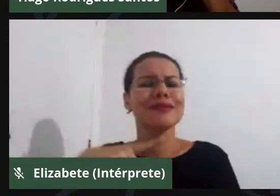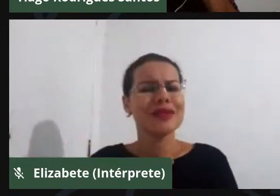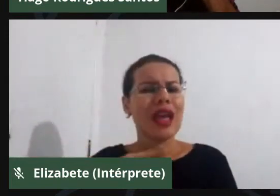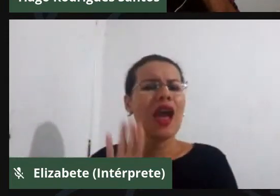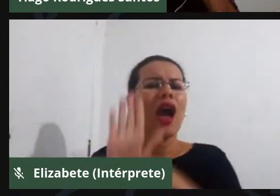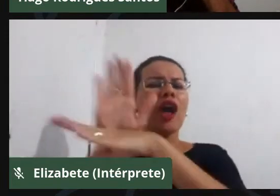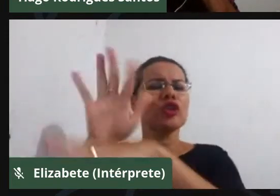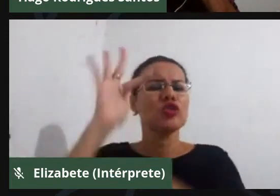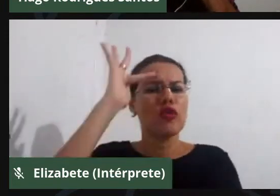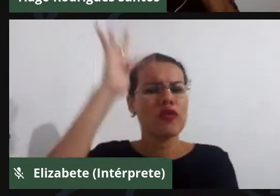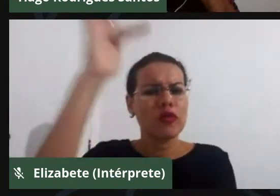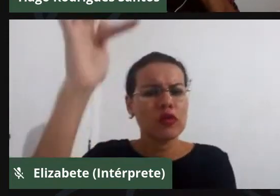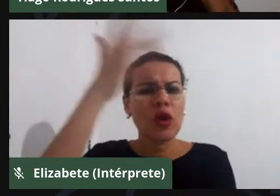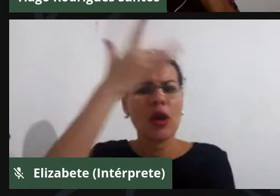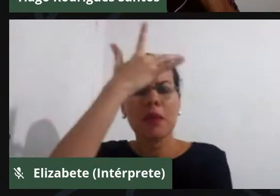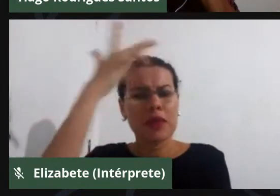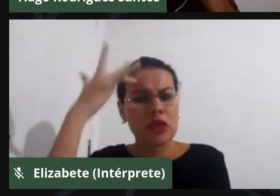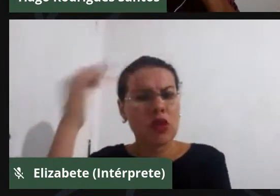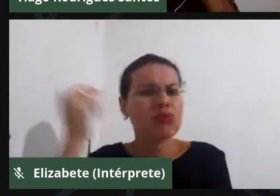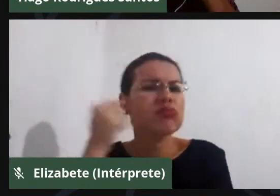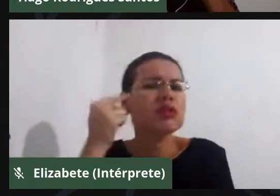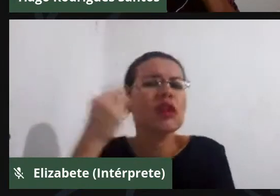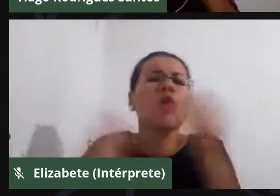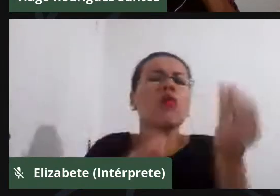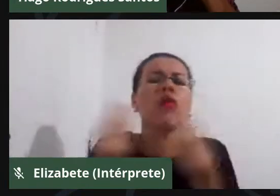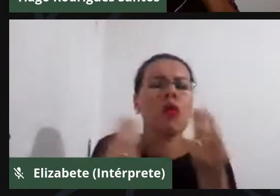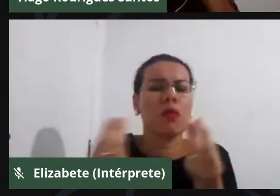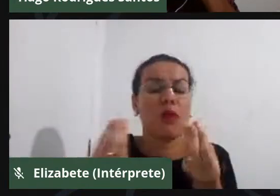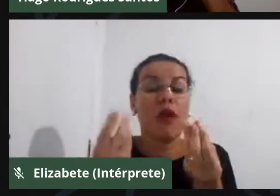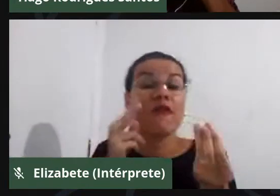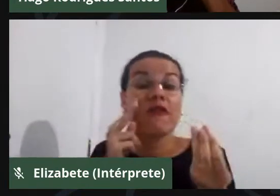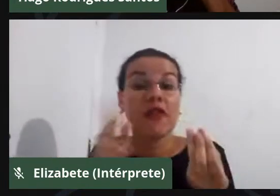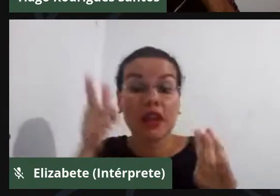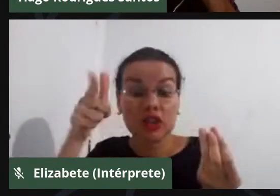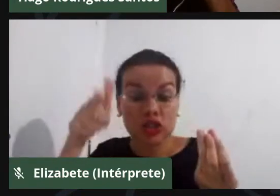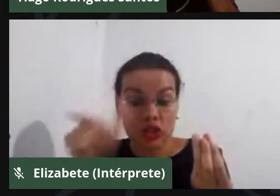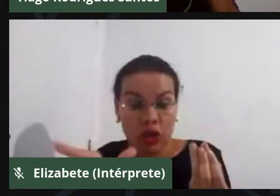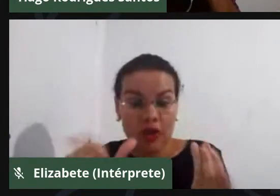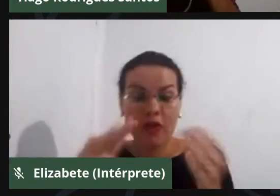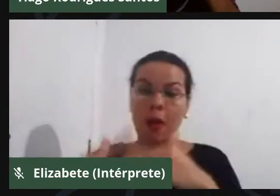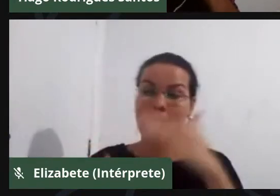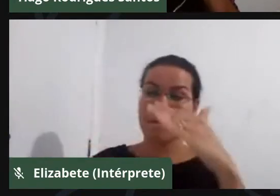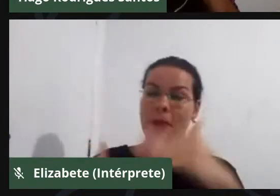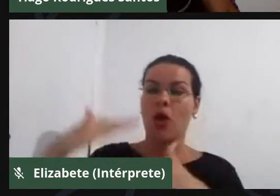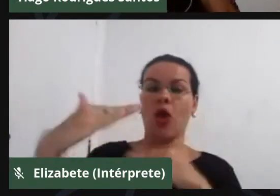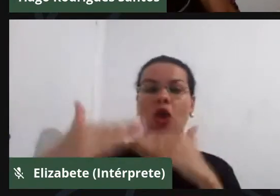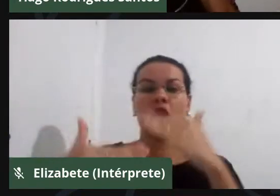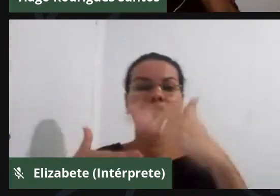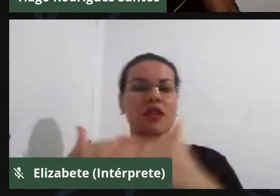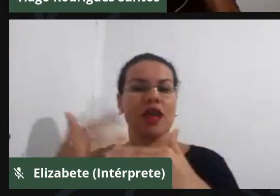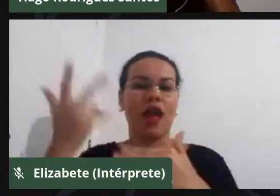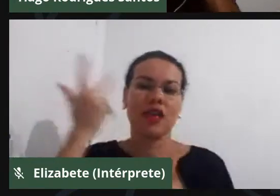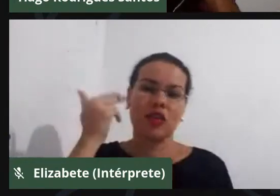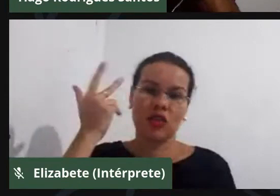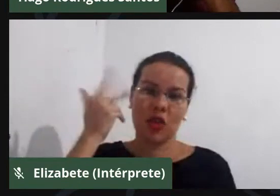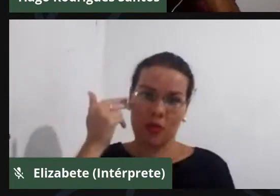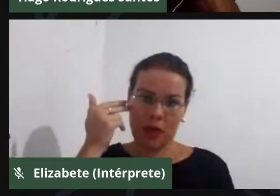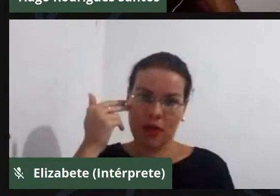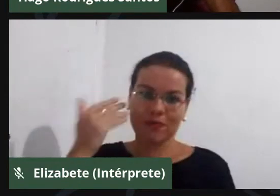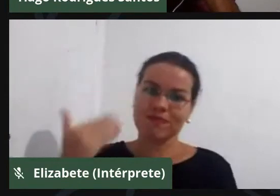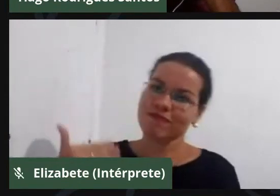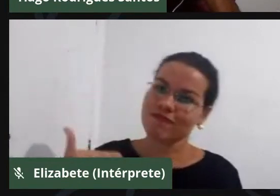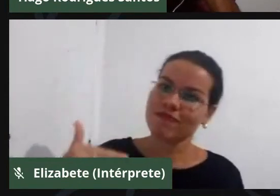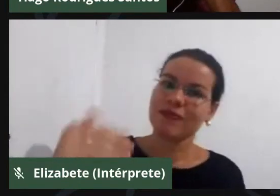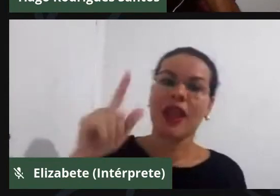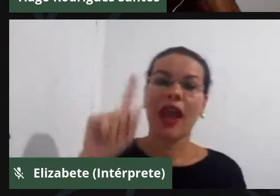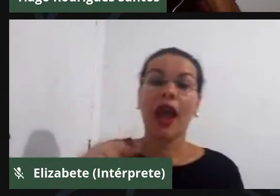a gente revê o processo tradicional, que é muito forte, mas que também tem